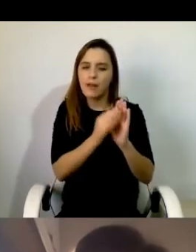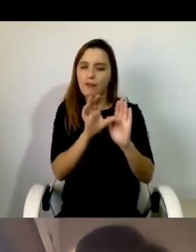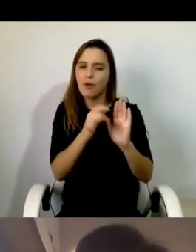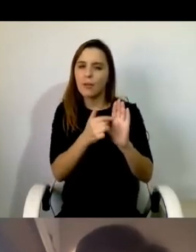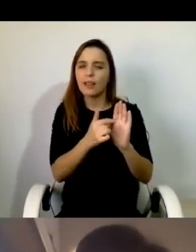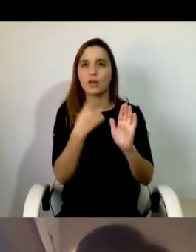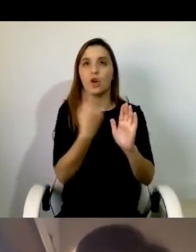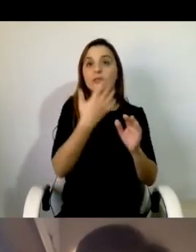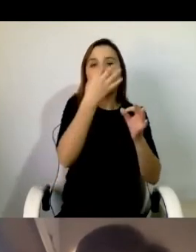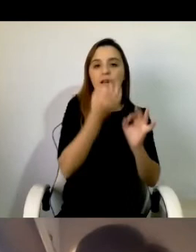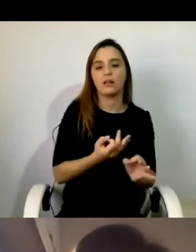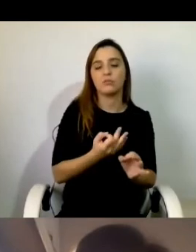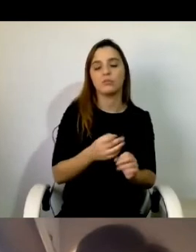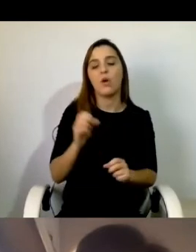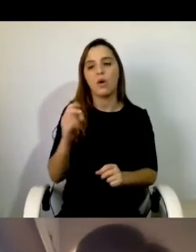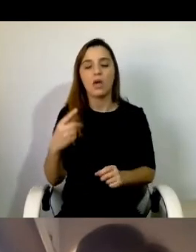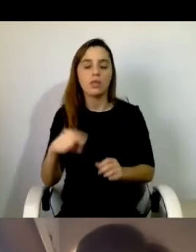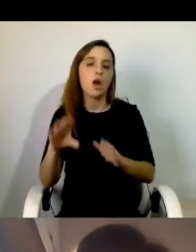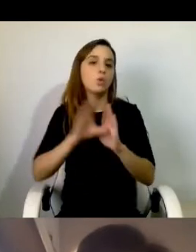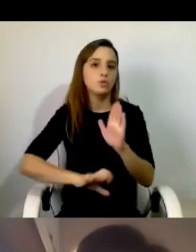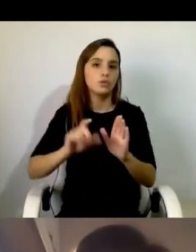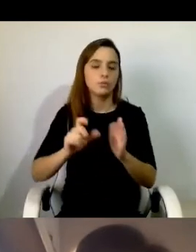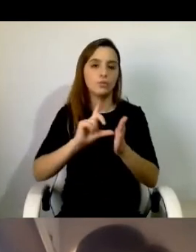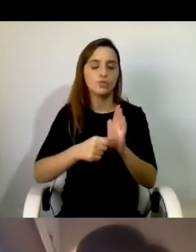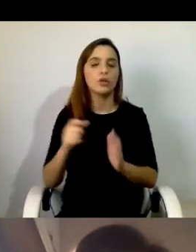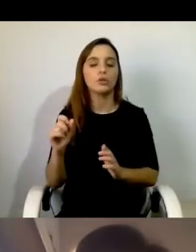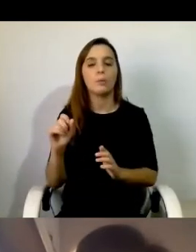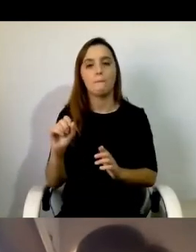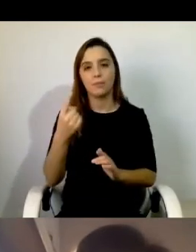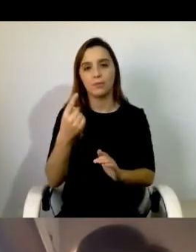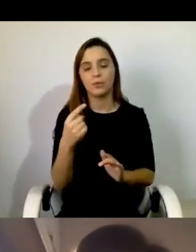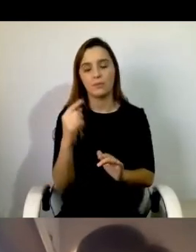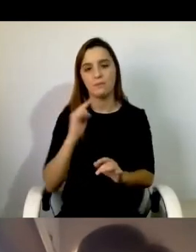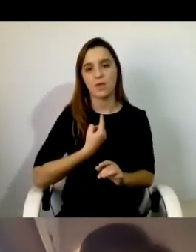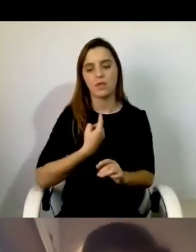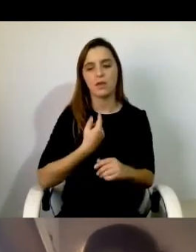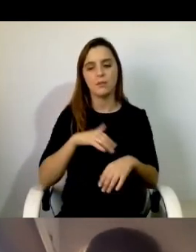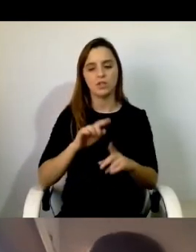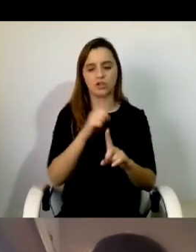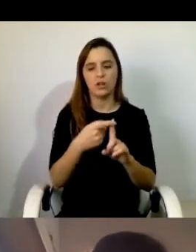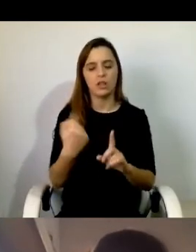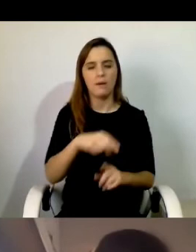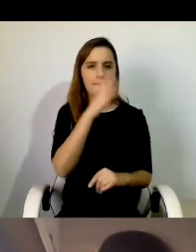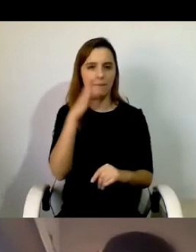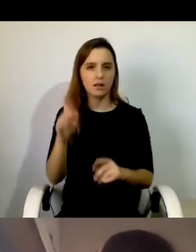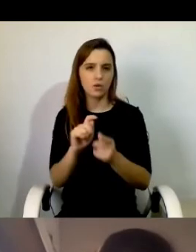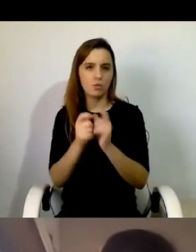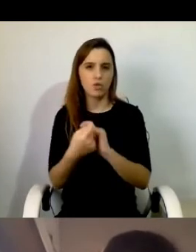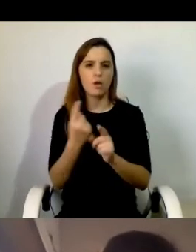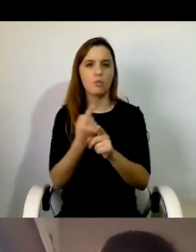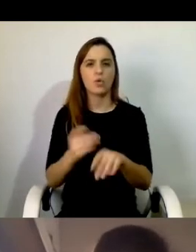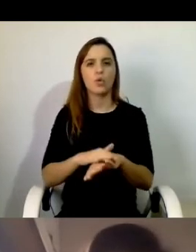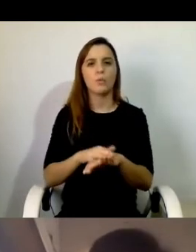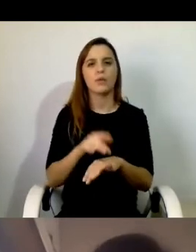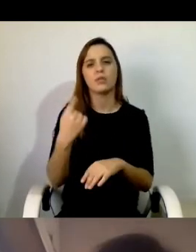piloto, será também importante, também neste âmbito, alterar práticas que resultam de anos de políticas assistencialistas